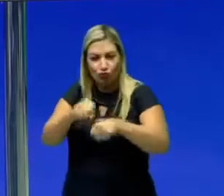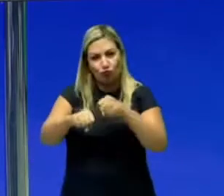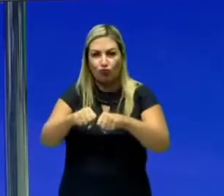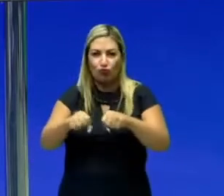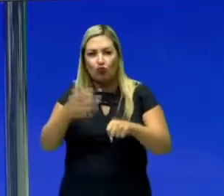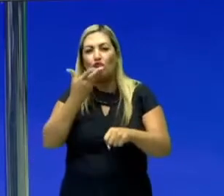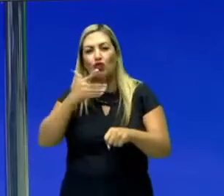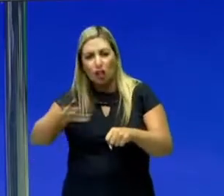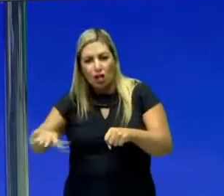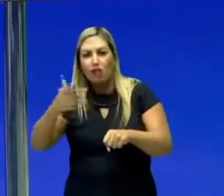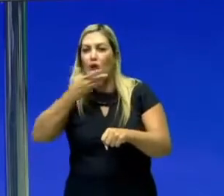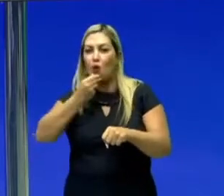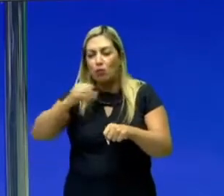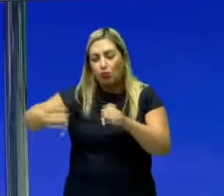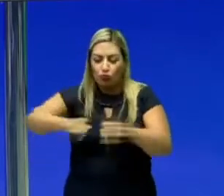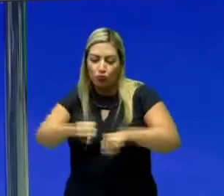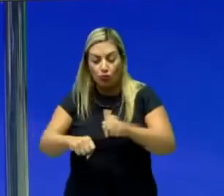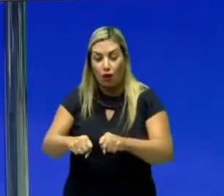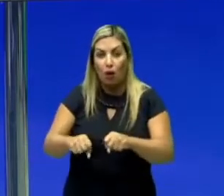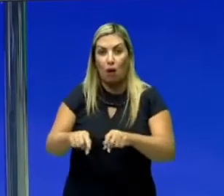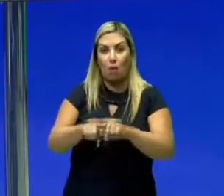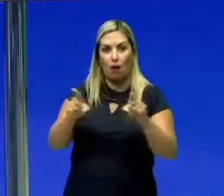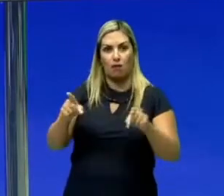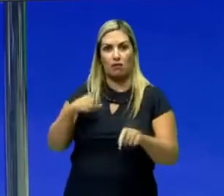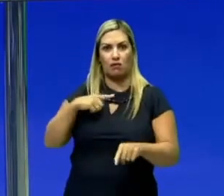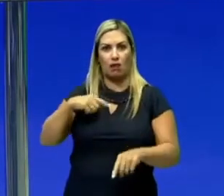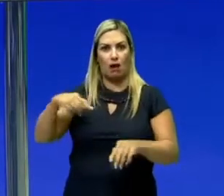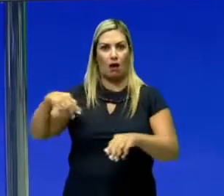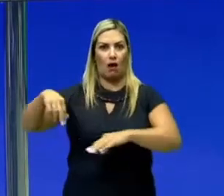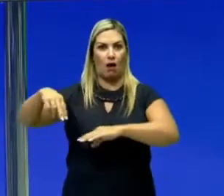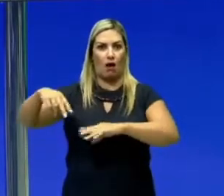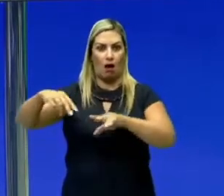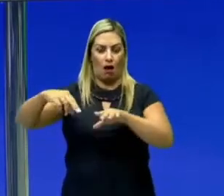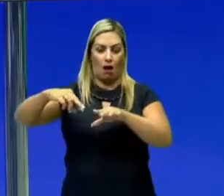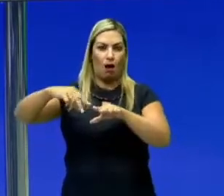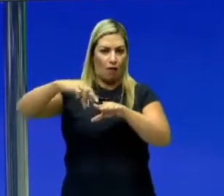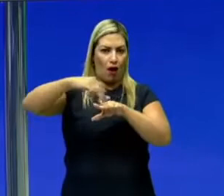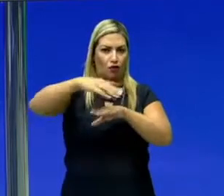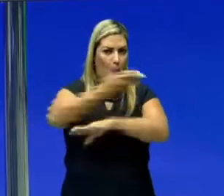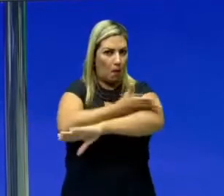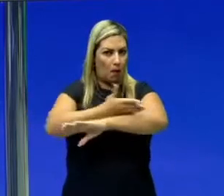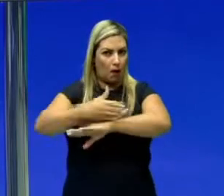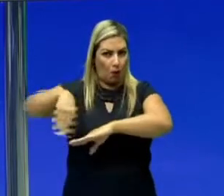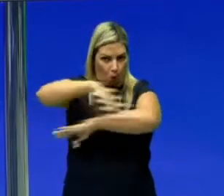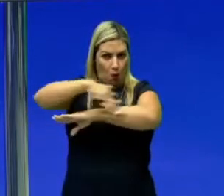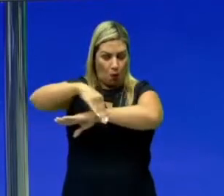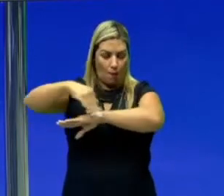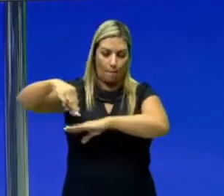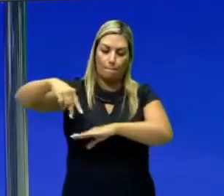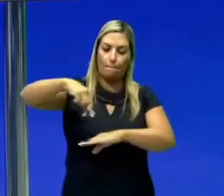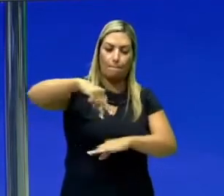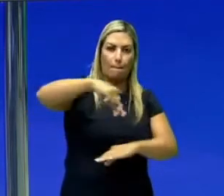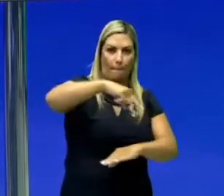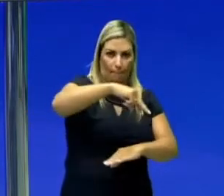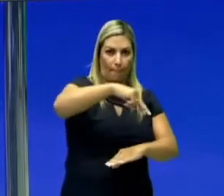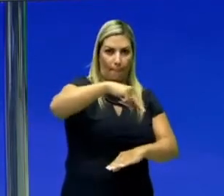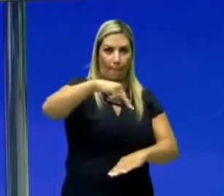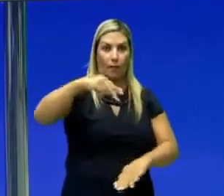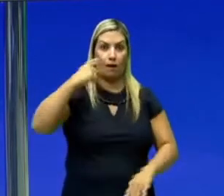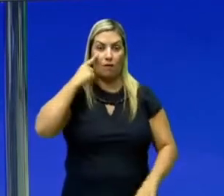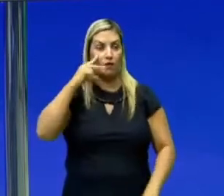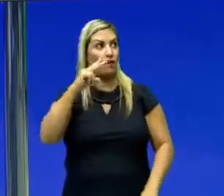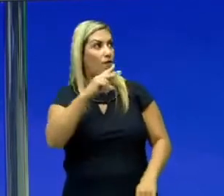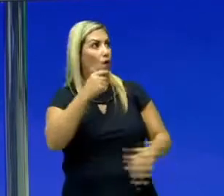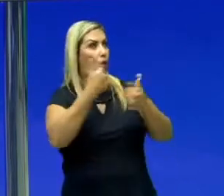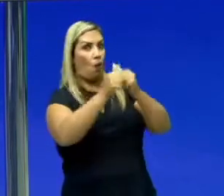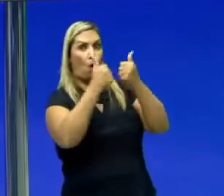velocímpio, numa bicicleta pequena. Agora, se você está atravessando numa faixa na rua e aí você vê